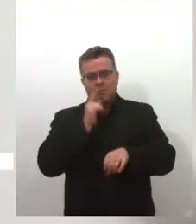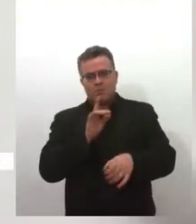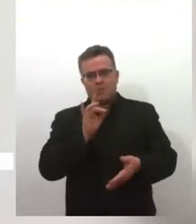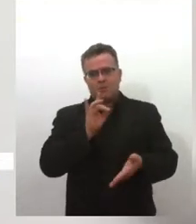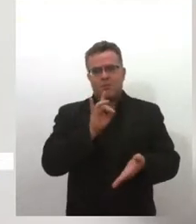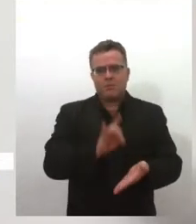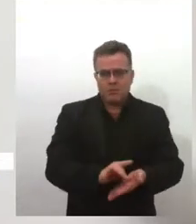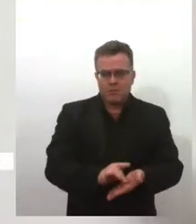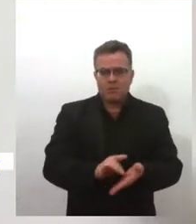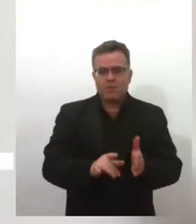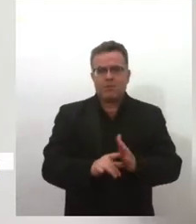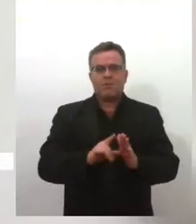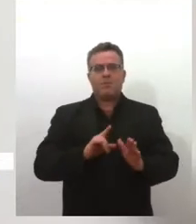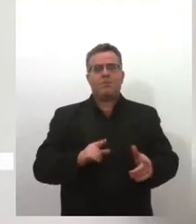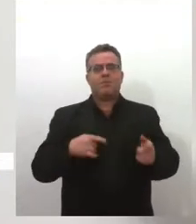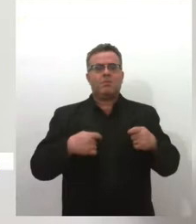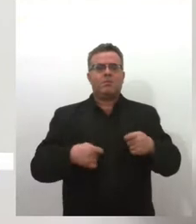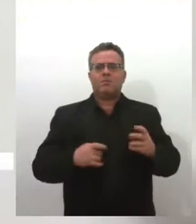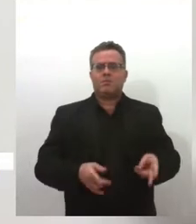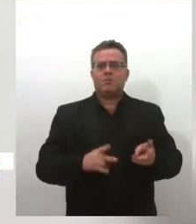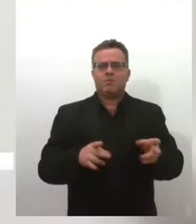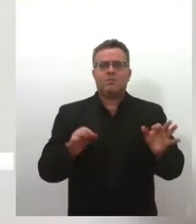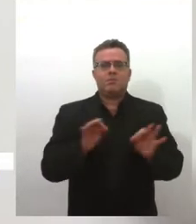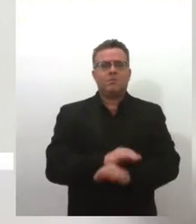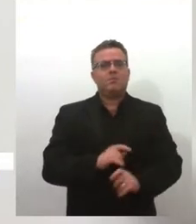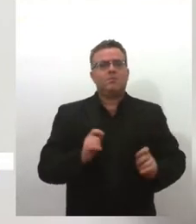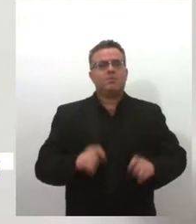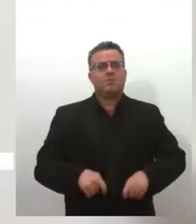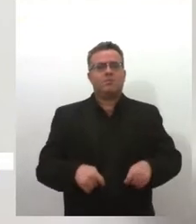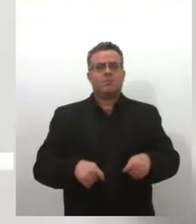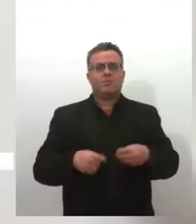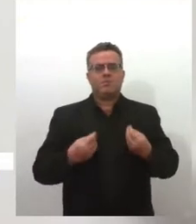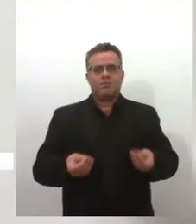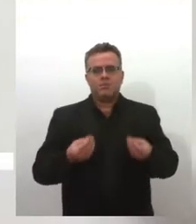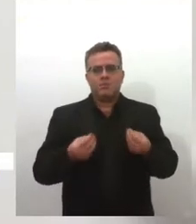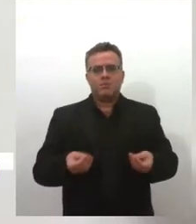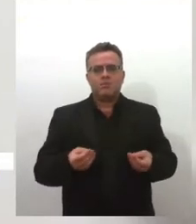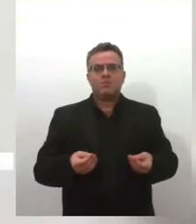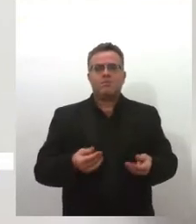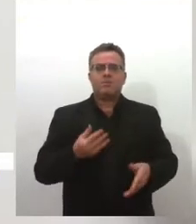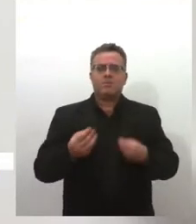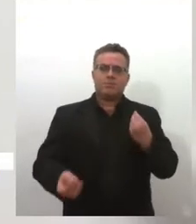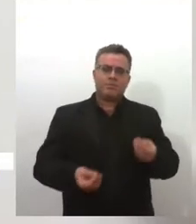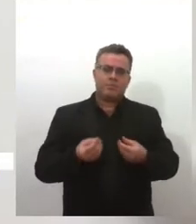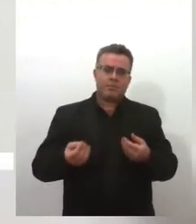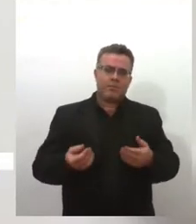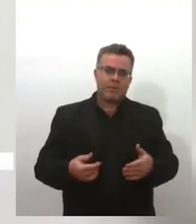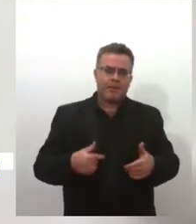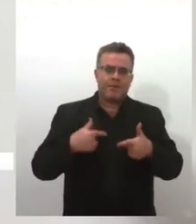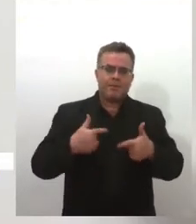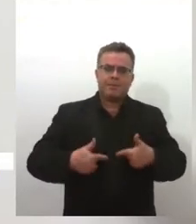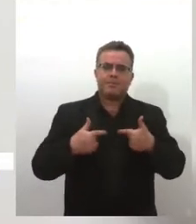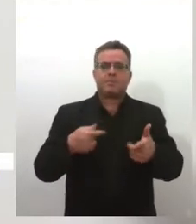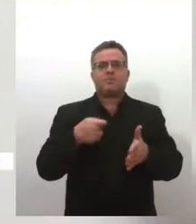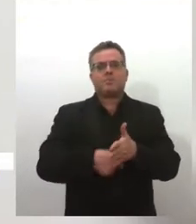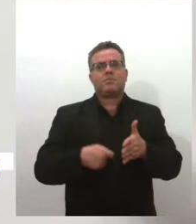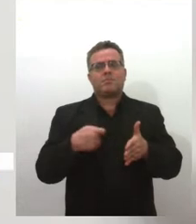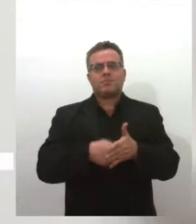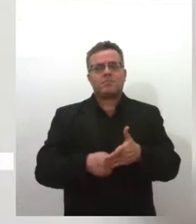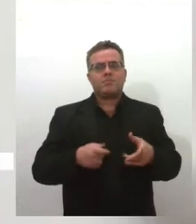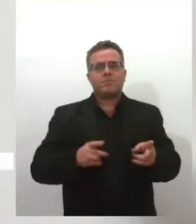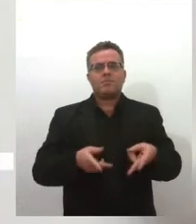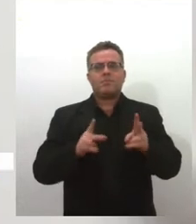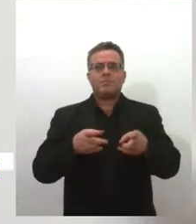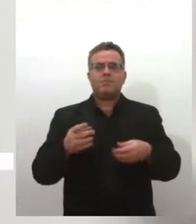esses prêmios nobres que chegam para ela não foi, assim, imediato. Então, foi através de muita persistência dela, de muita luta,